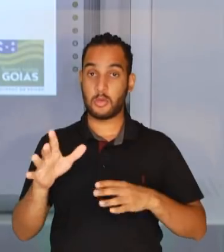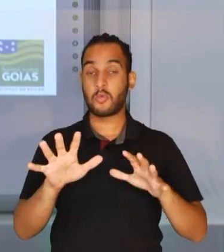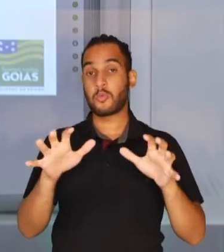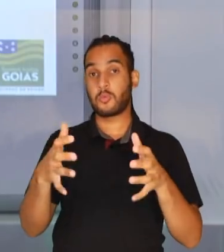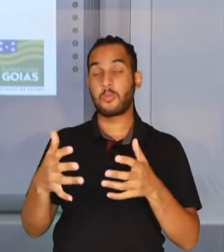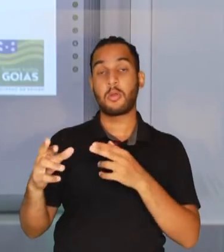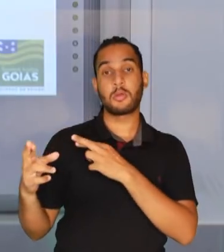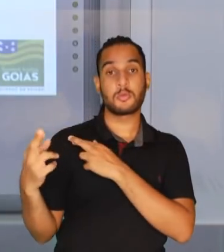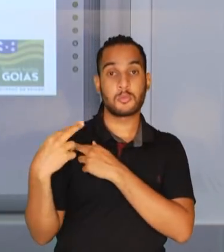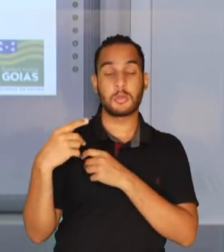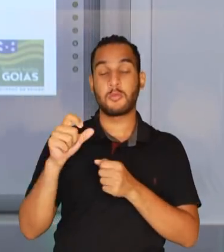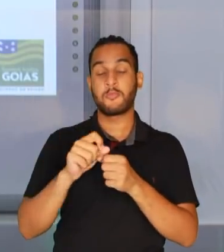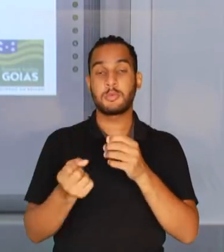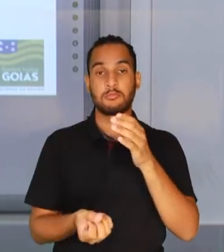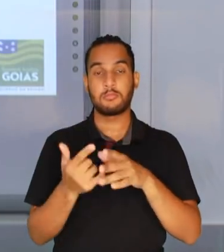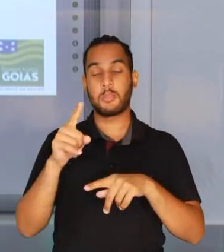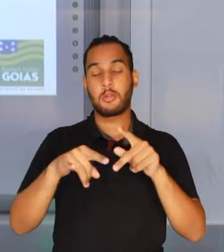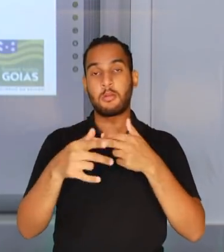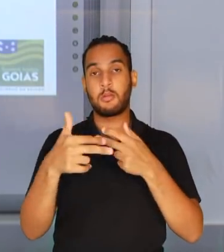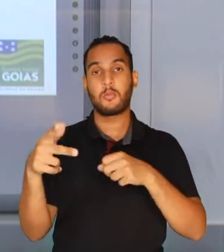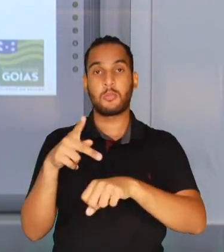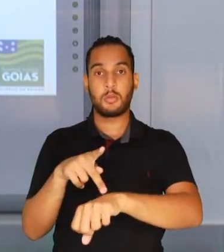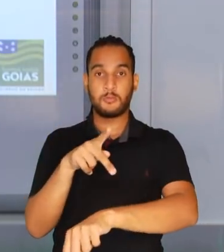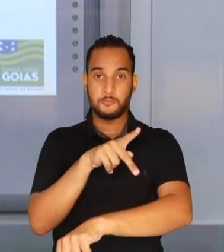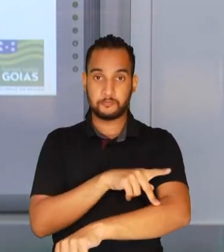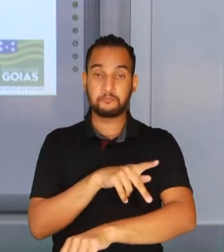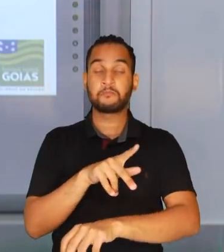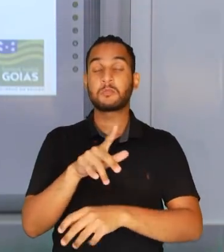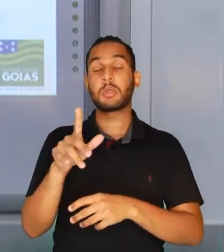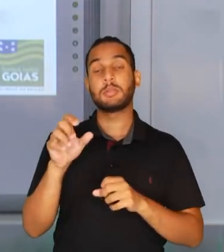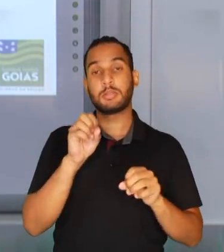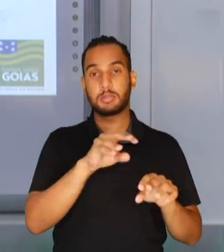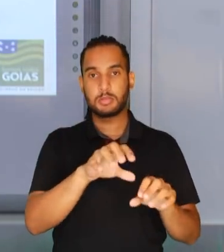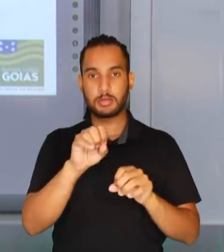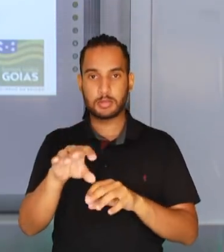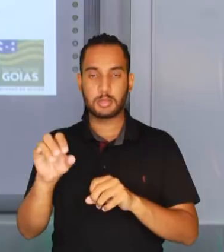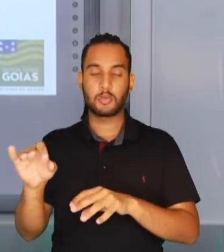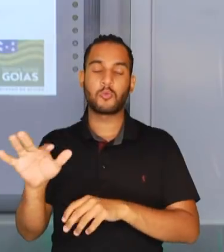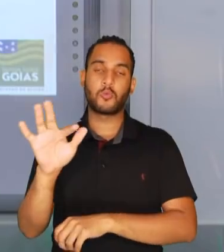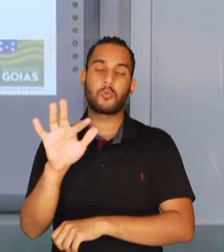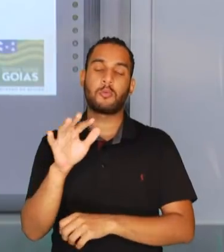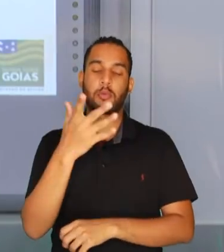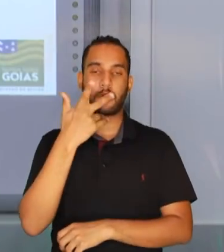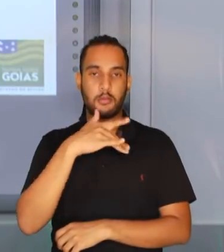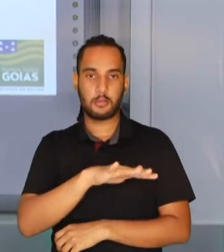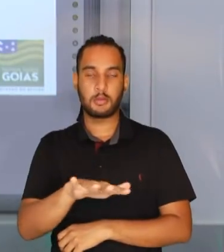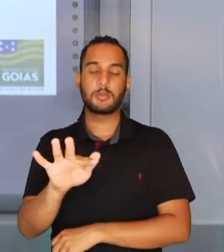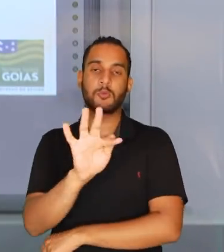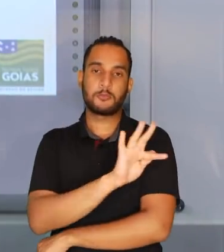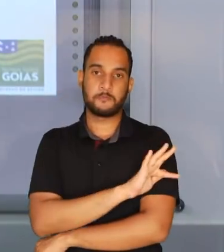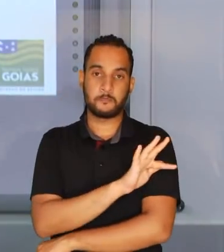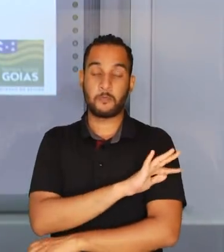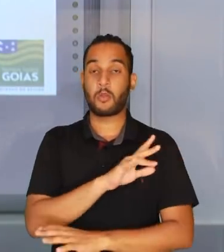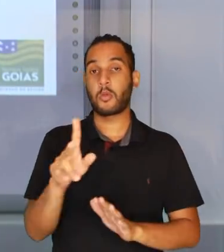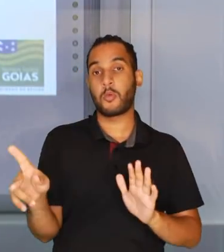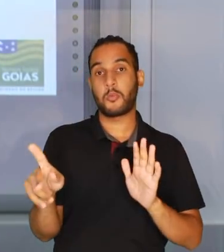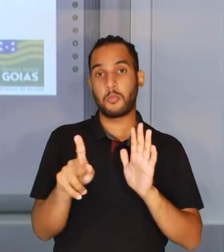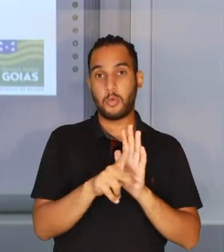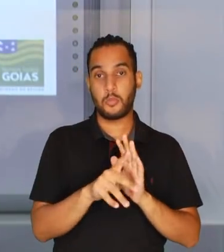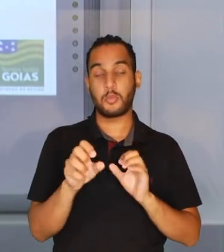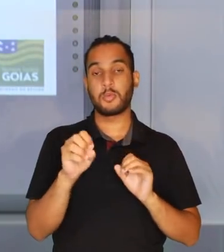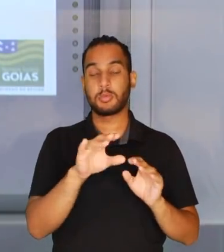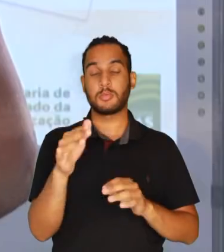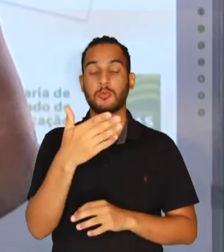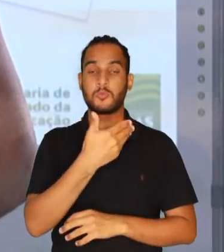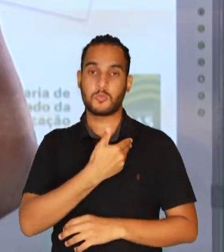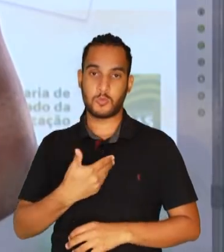gerência de produção de material pedagógico da Superintendência de Educação Infantil e Ensino Fundamental da Rede Estadual de Educação de